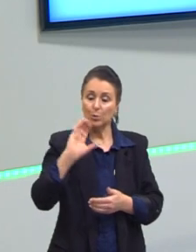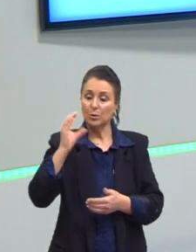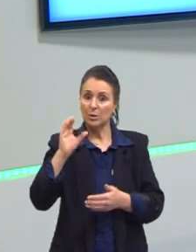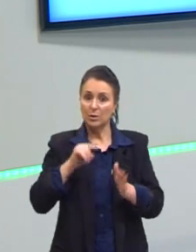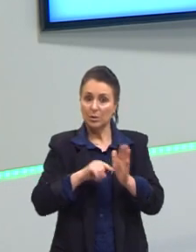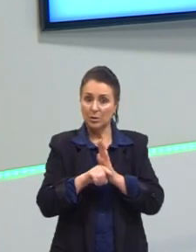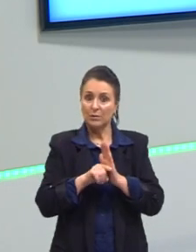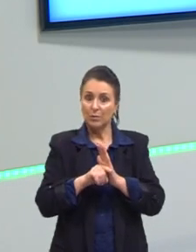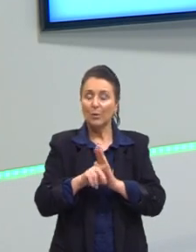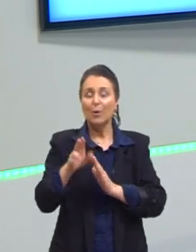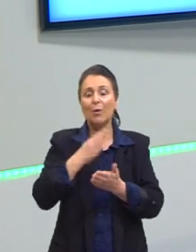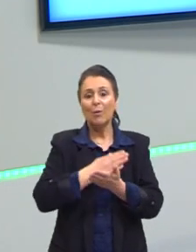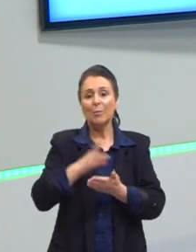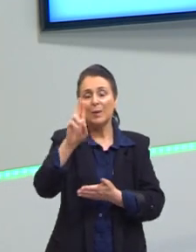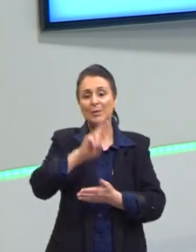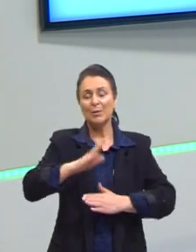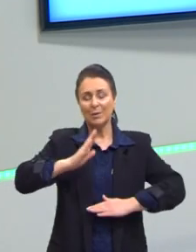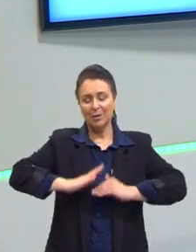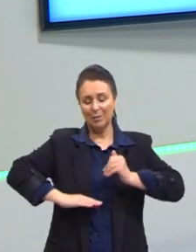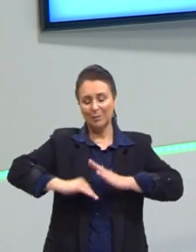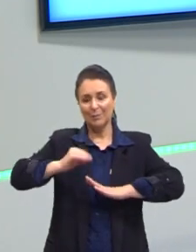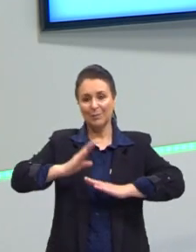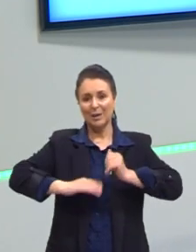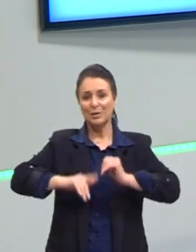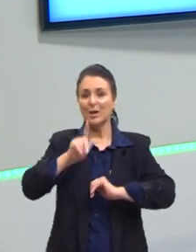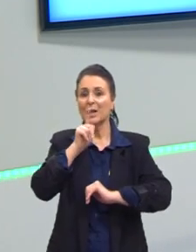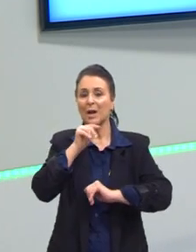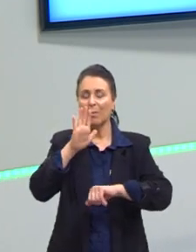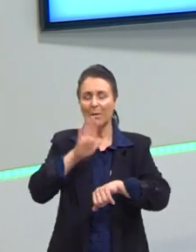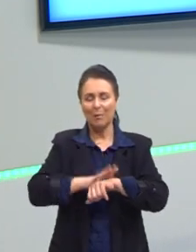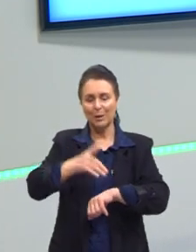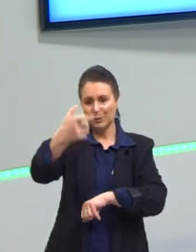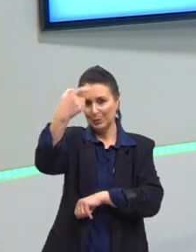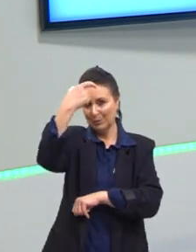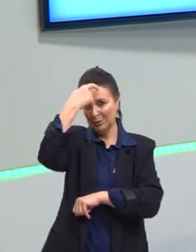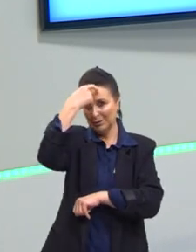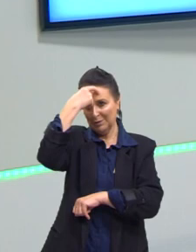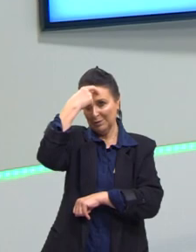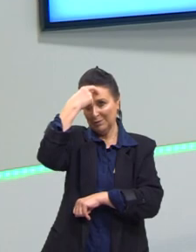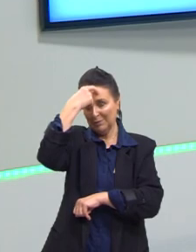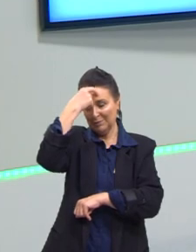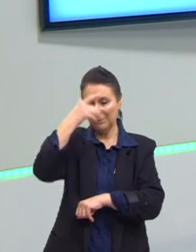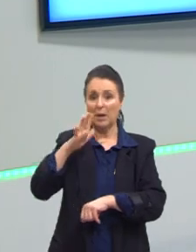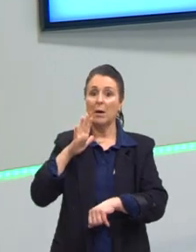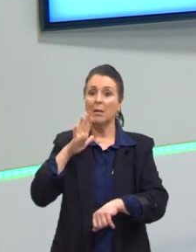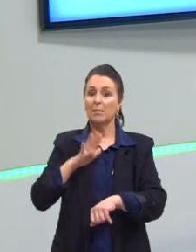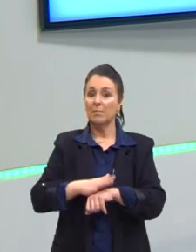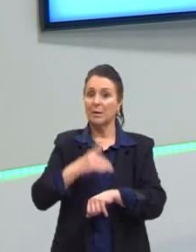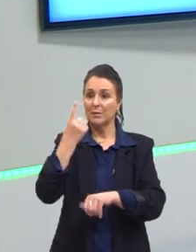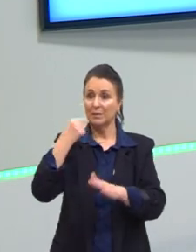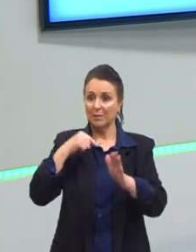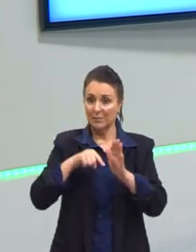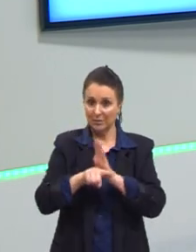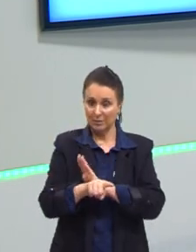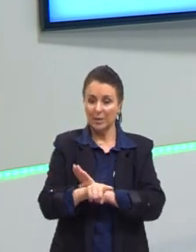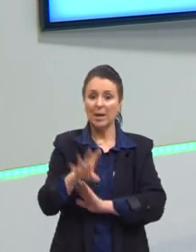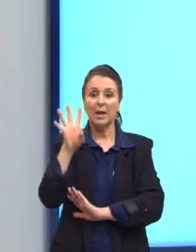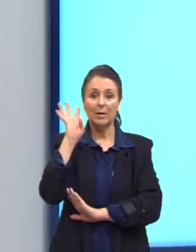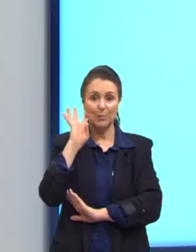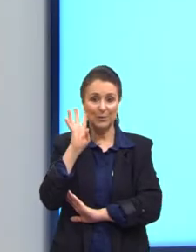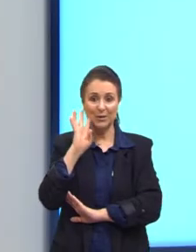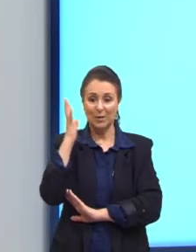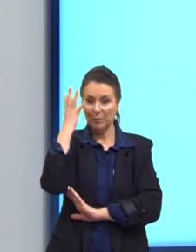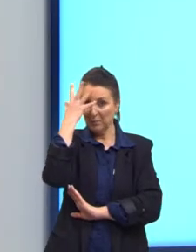adote práticas de consumo mais consciente. Vamos para mais uma questão, que é essa daqui que eu achei muito